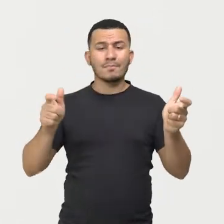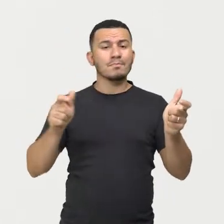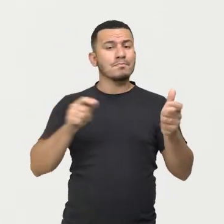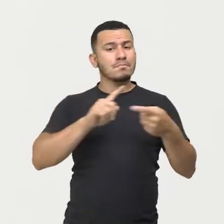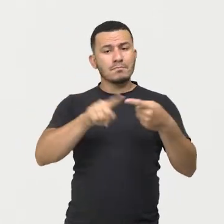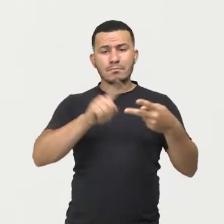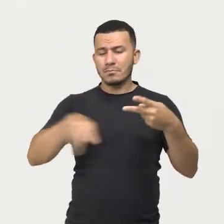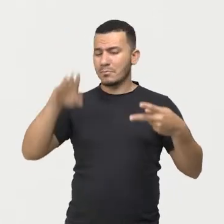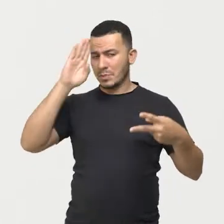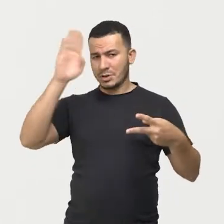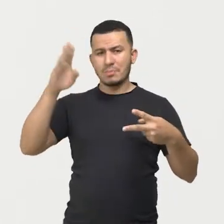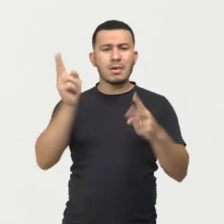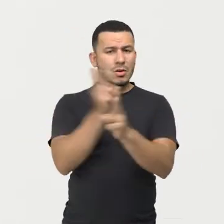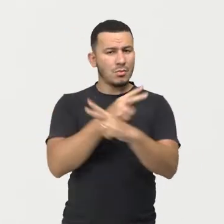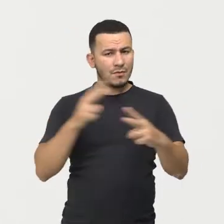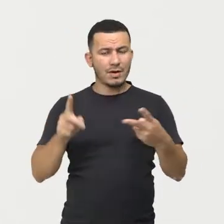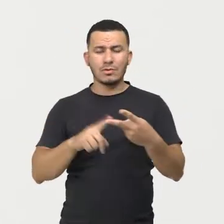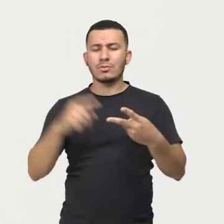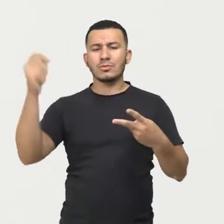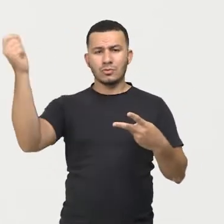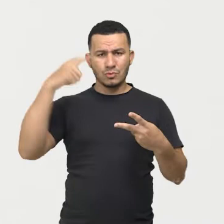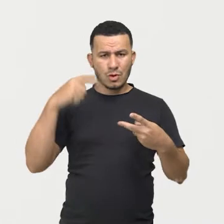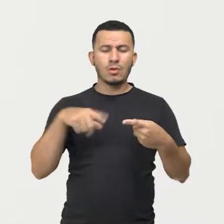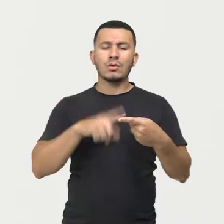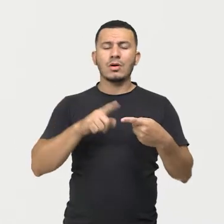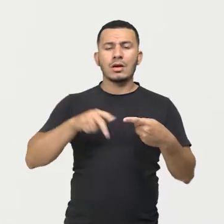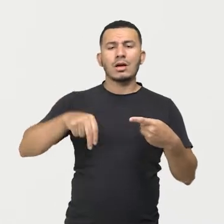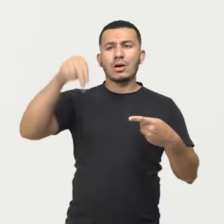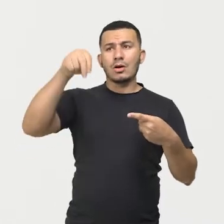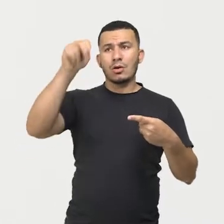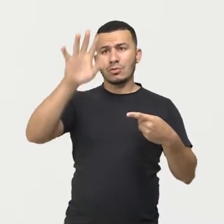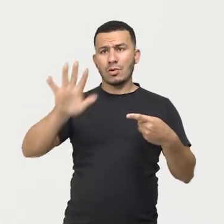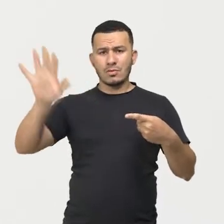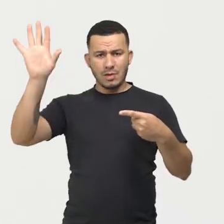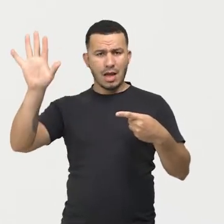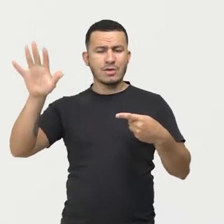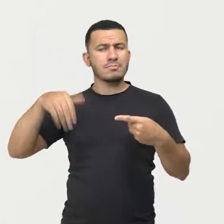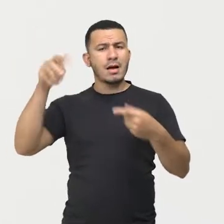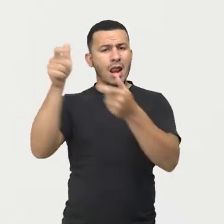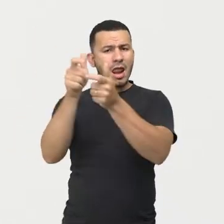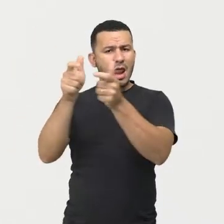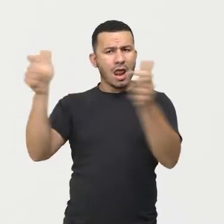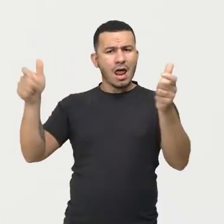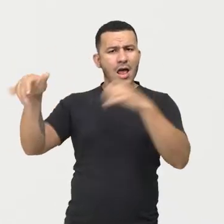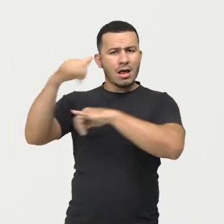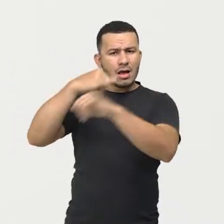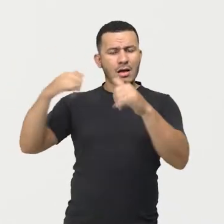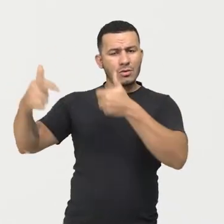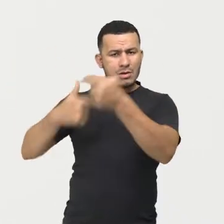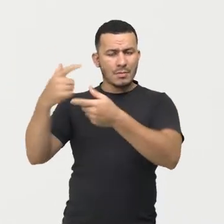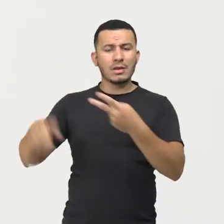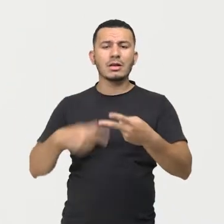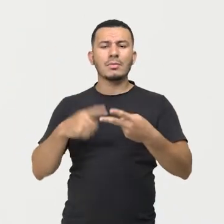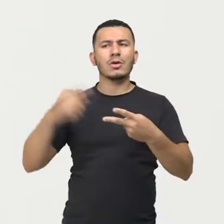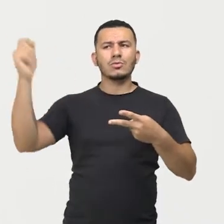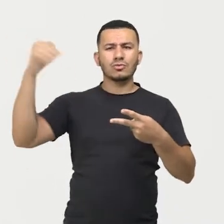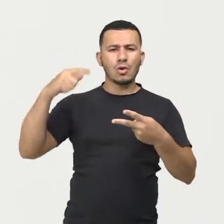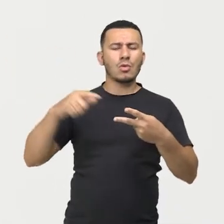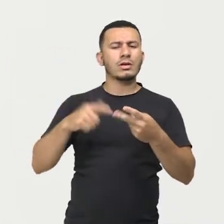destaque principal é para a eólica, lá na região do nordeste que cada vez mais cresce, e também a energia solar.